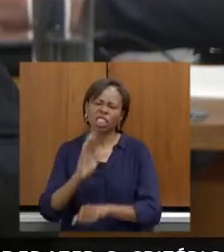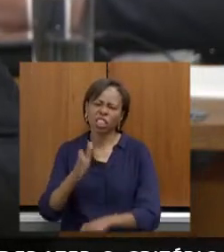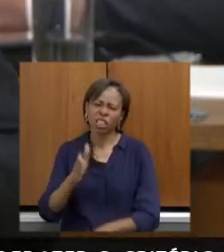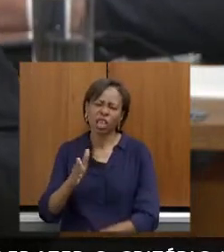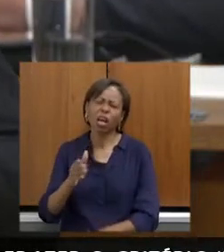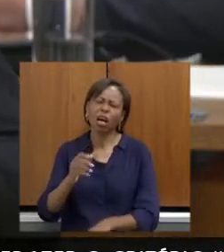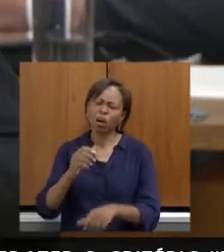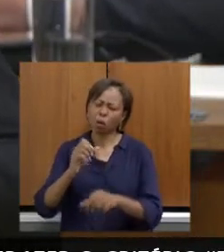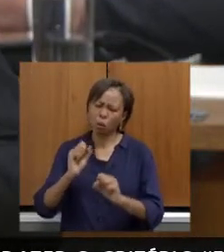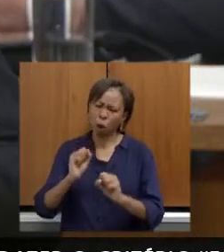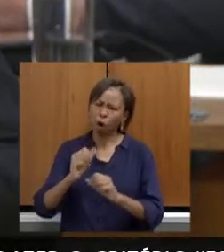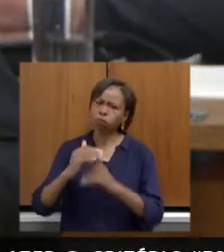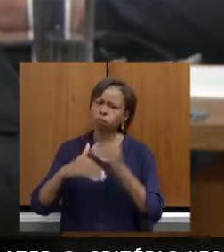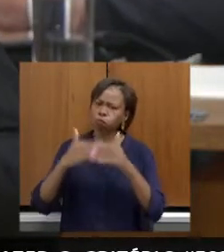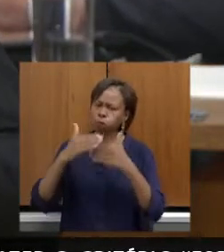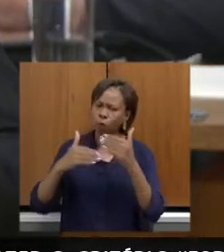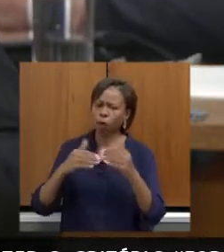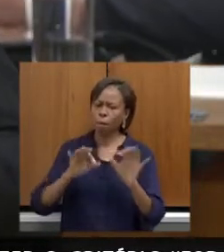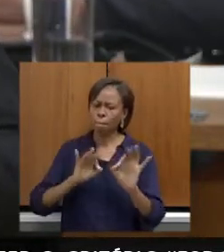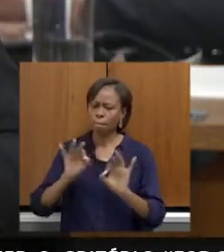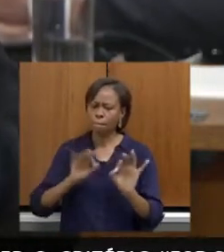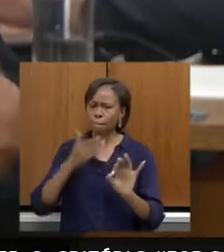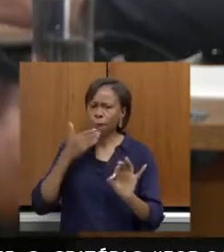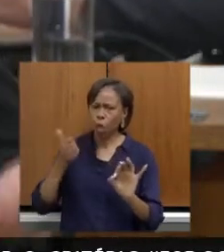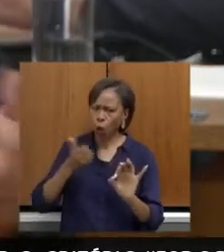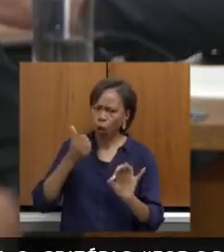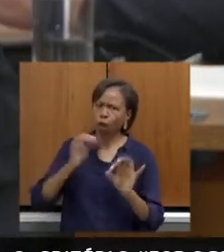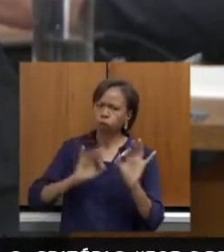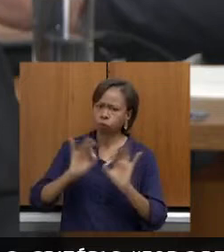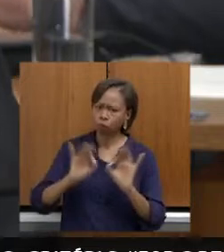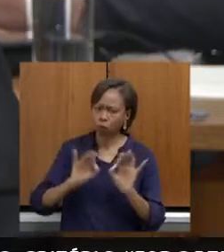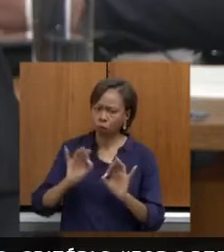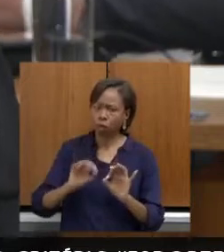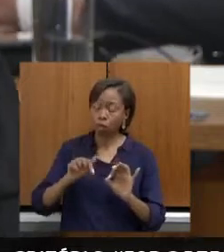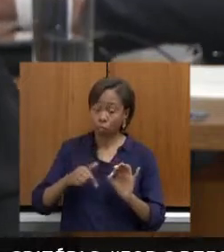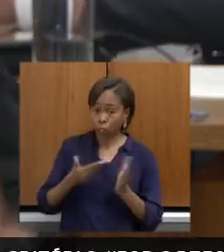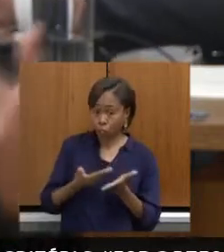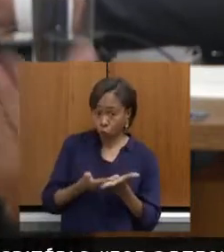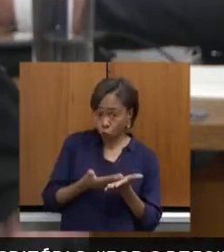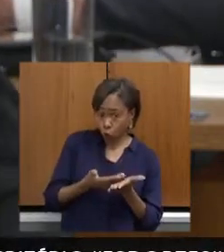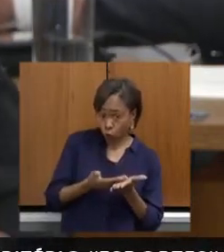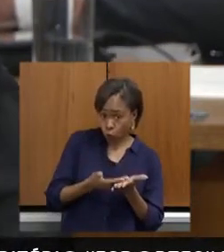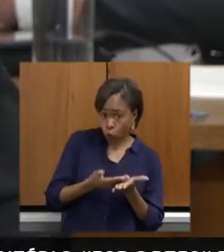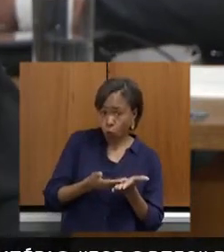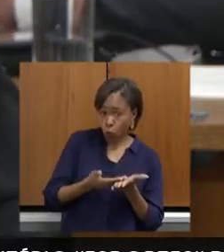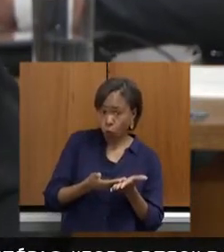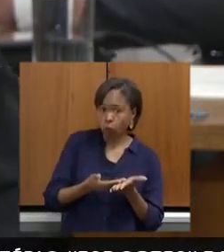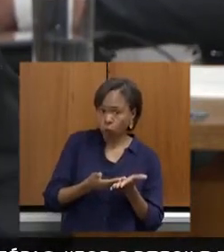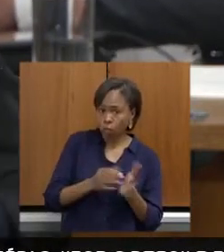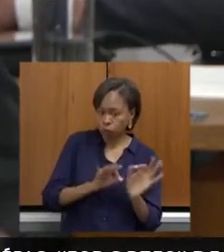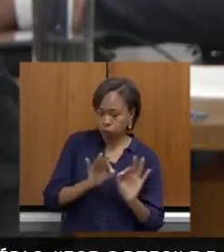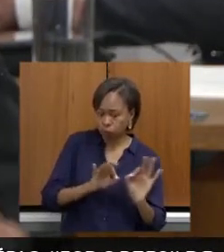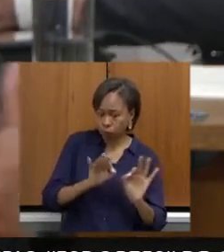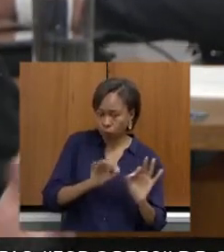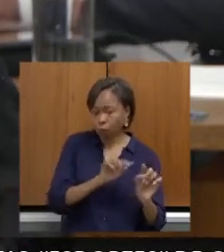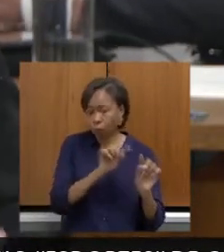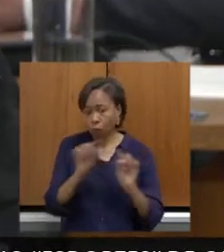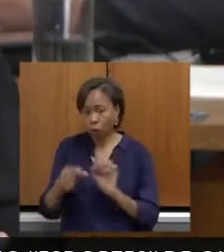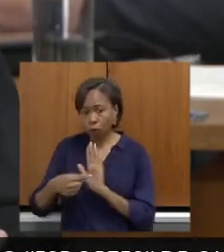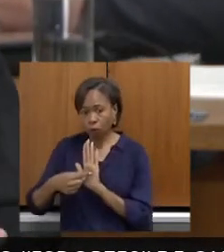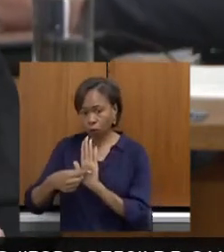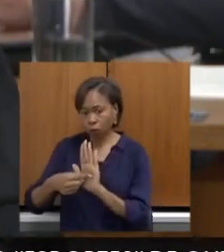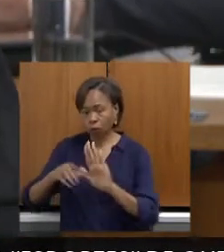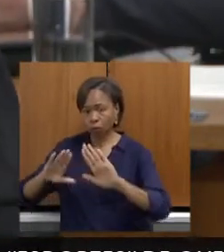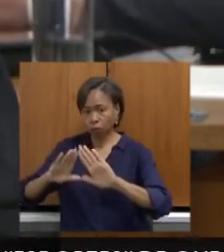de melhoria que a gente pode correr a partir desse estudo que a gente está desenvolvendo, de apresentar a Assembleia e, como encaminhamento, a gente